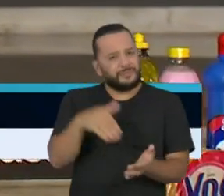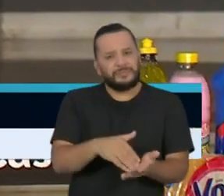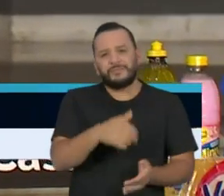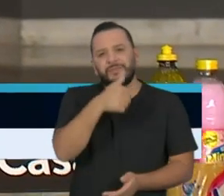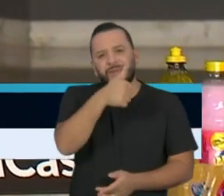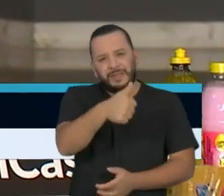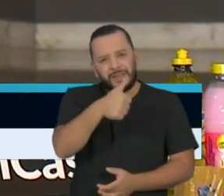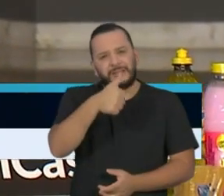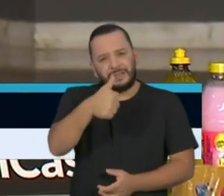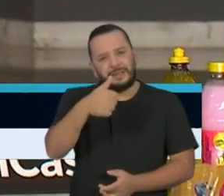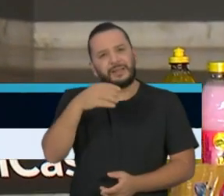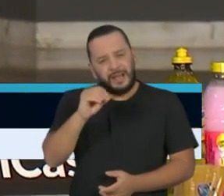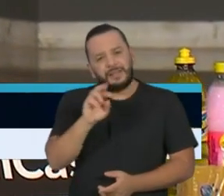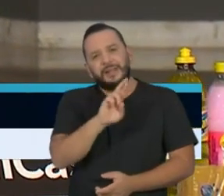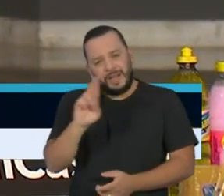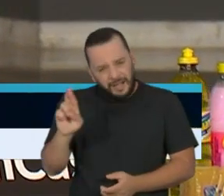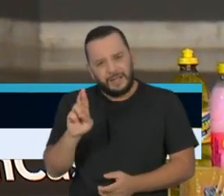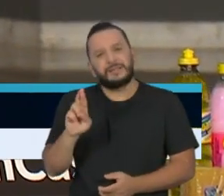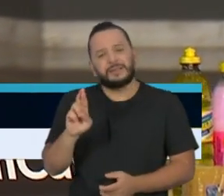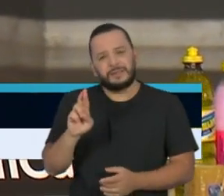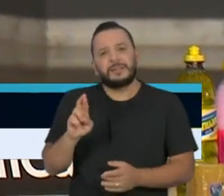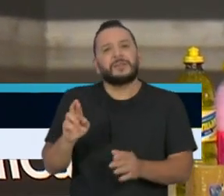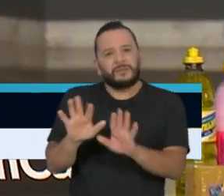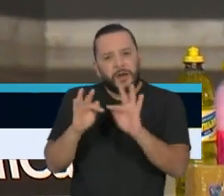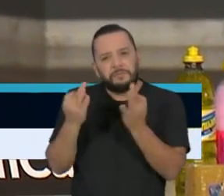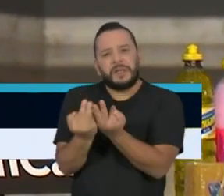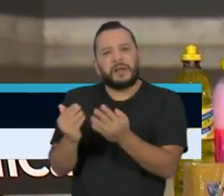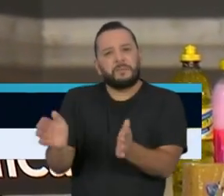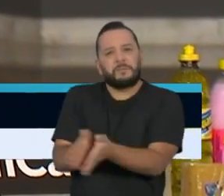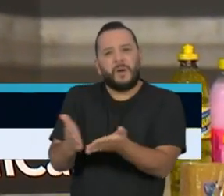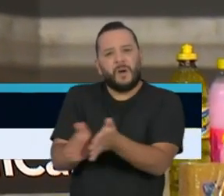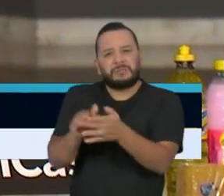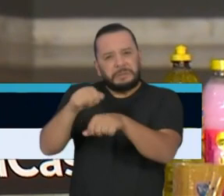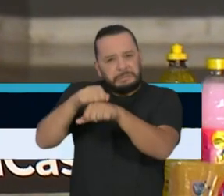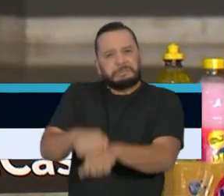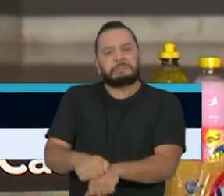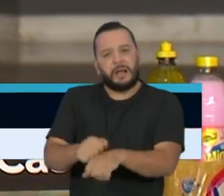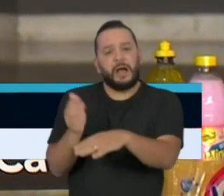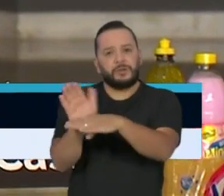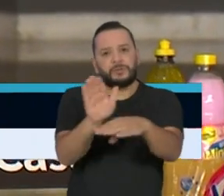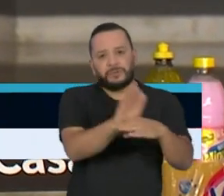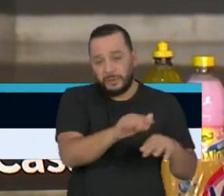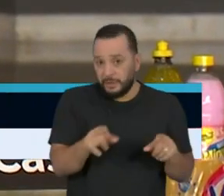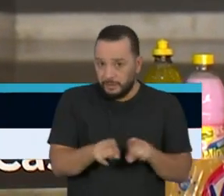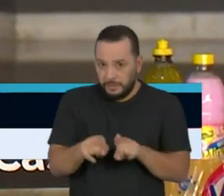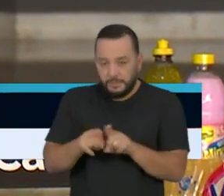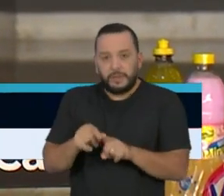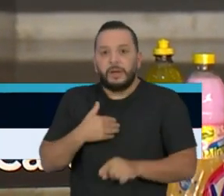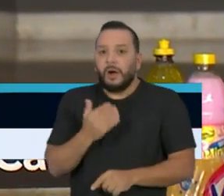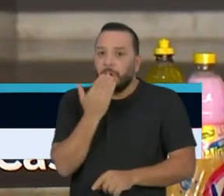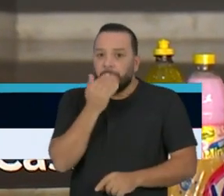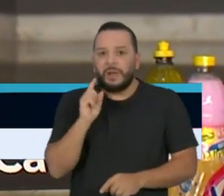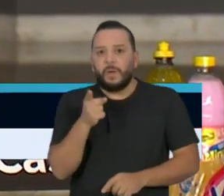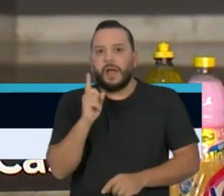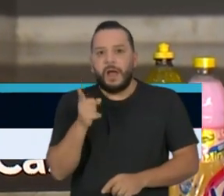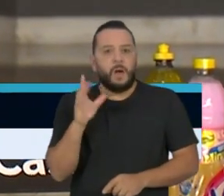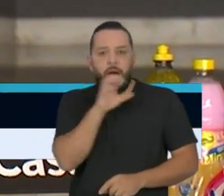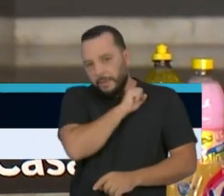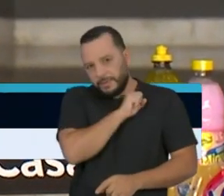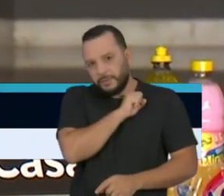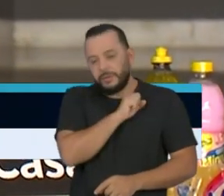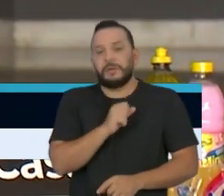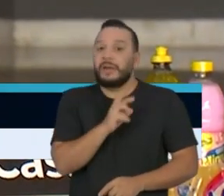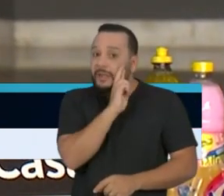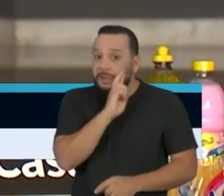110,00, no caso de famílias em extrema pobreza. O Bom Prato Rápido. As refeições do Bom